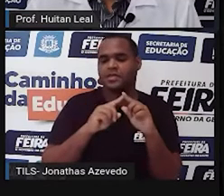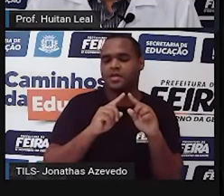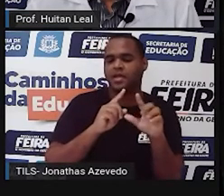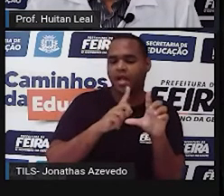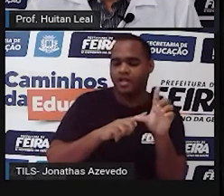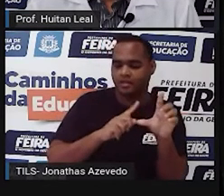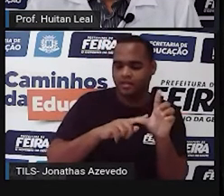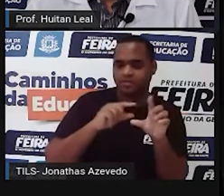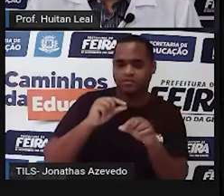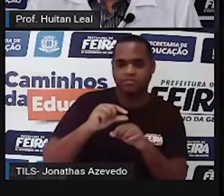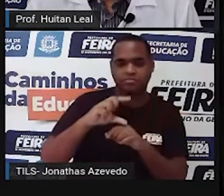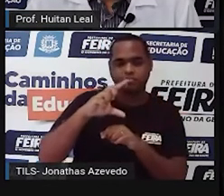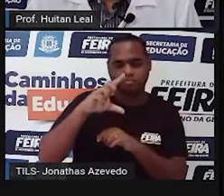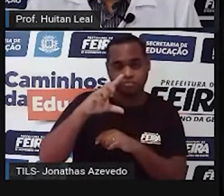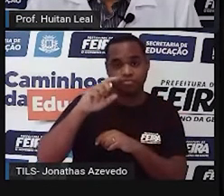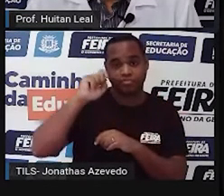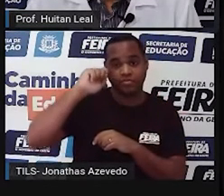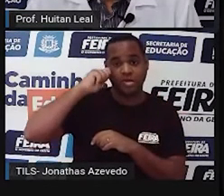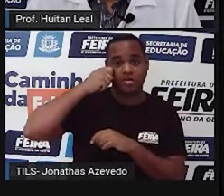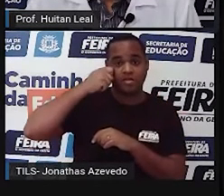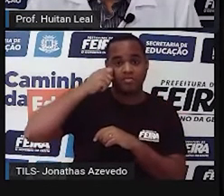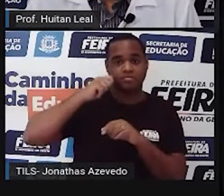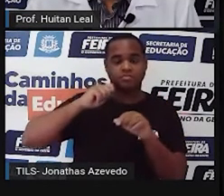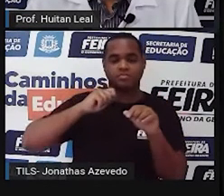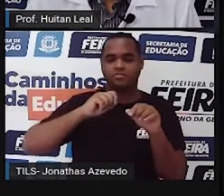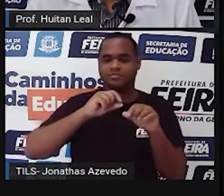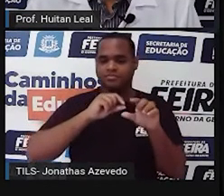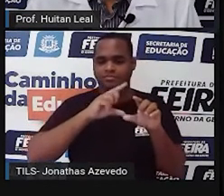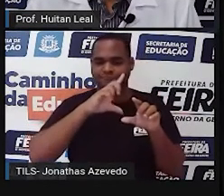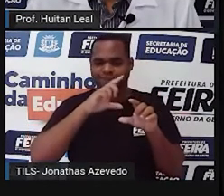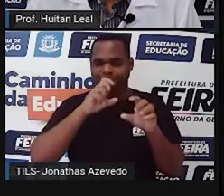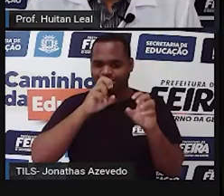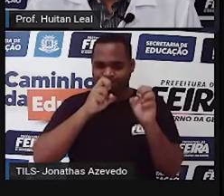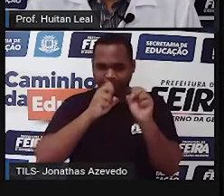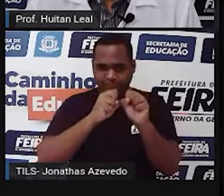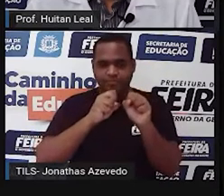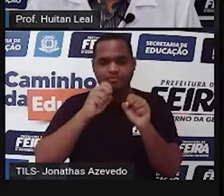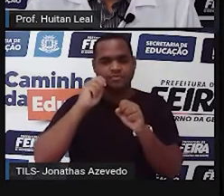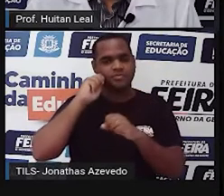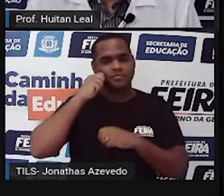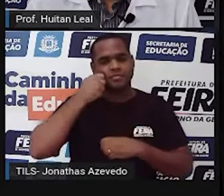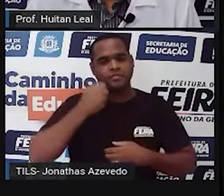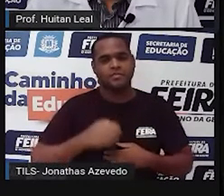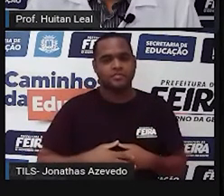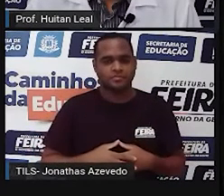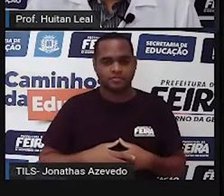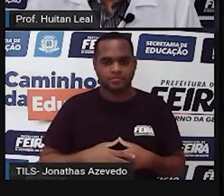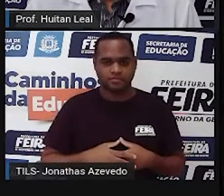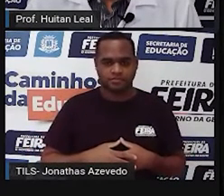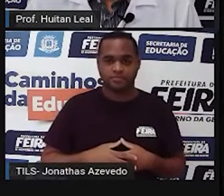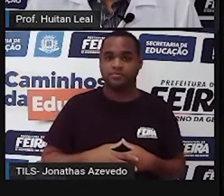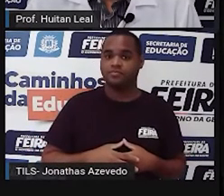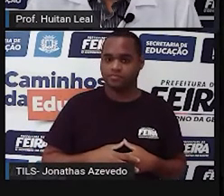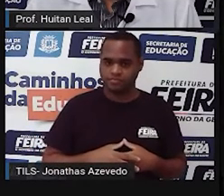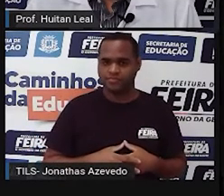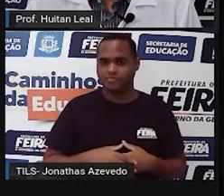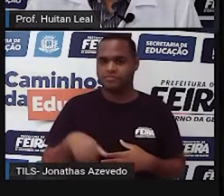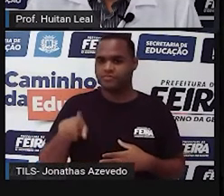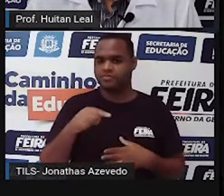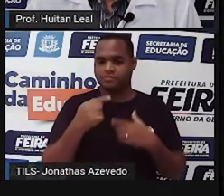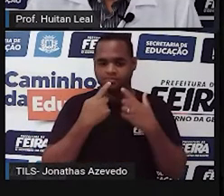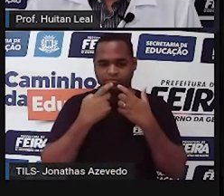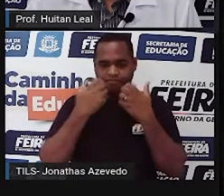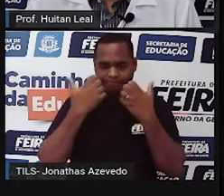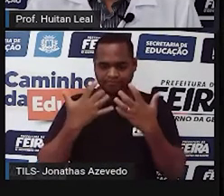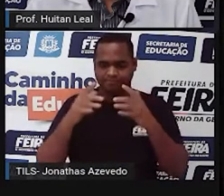negrito, mais escura. Não é mais grossa a letra. Então, essa é uma convenção. E falamos também